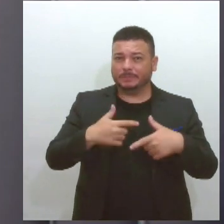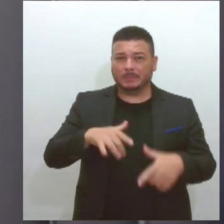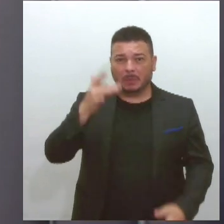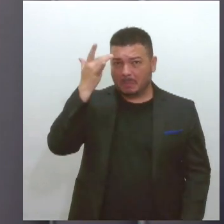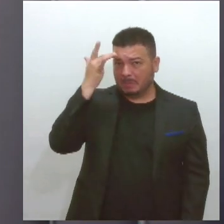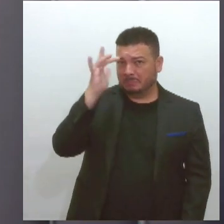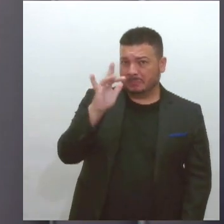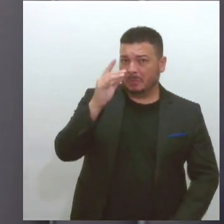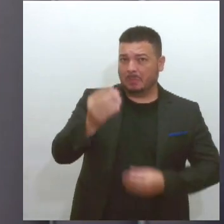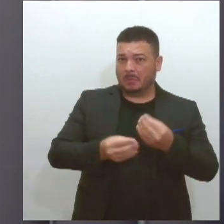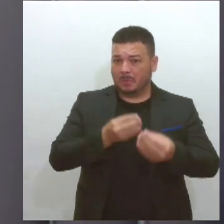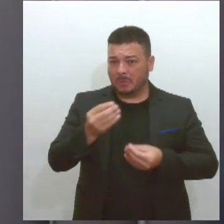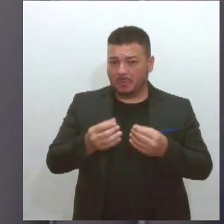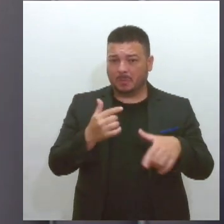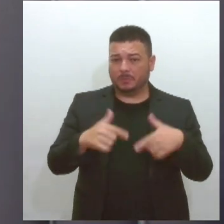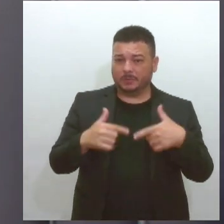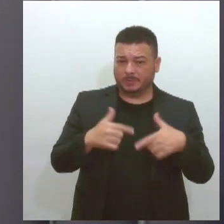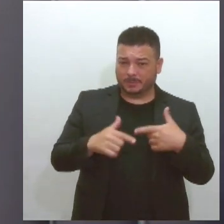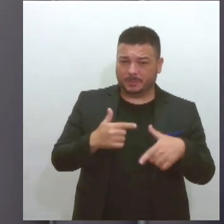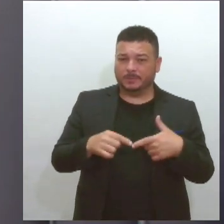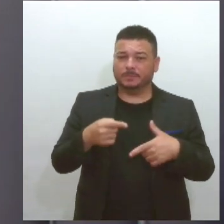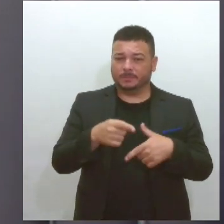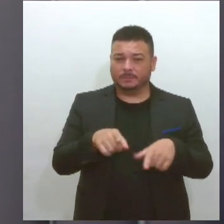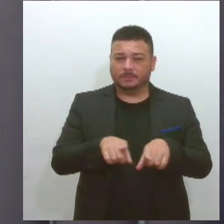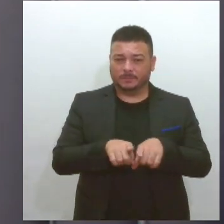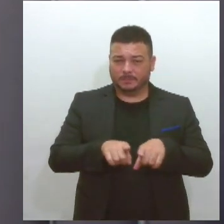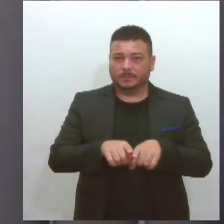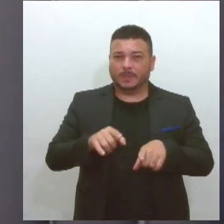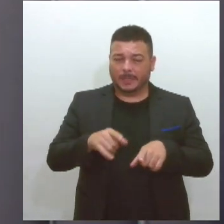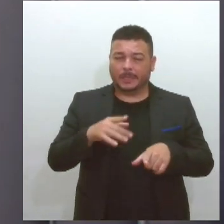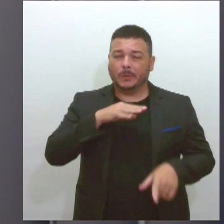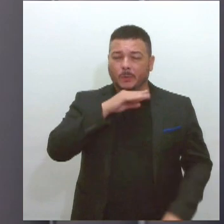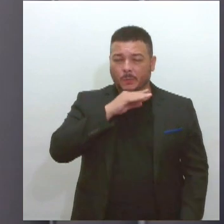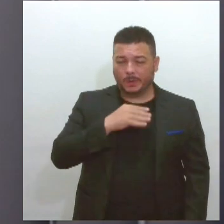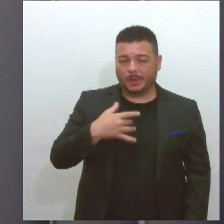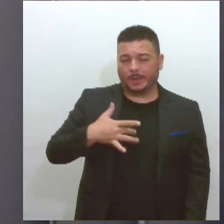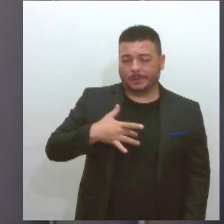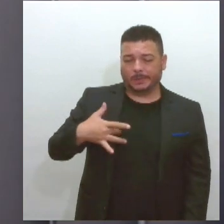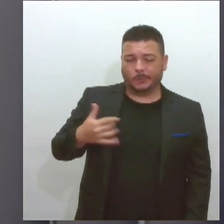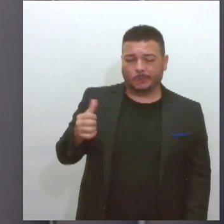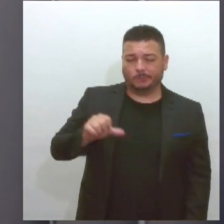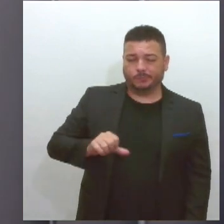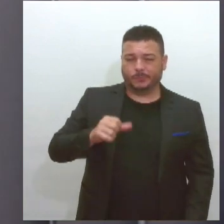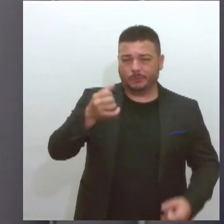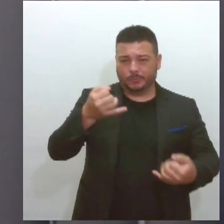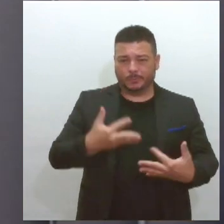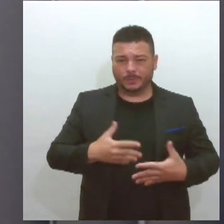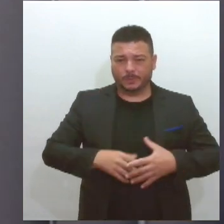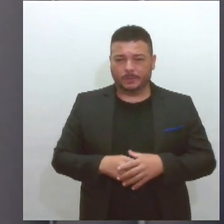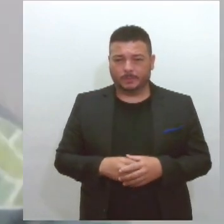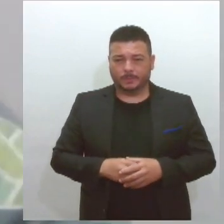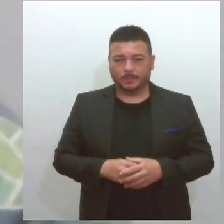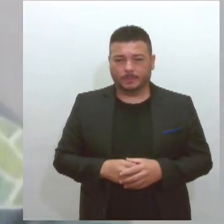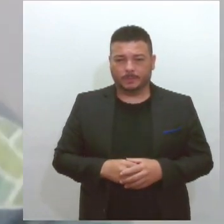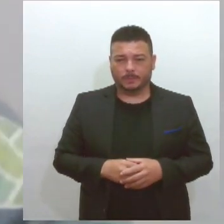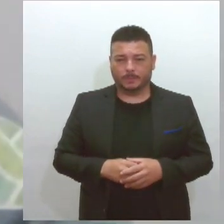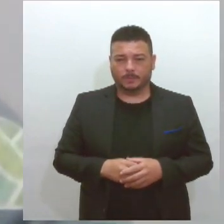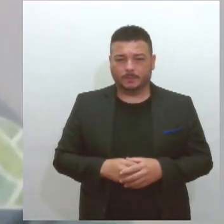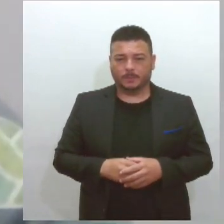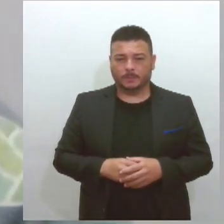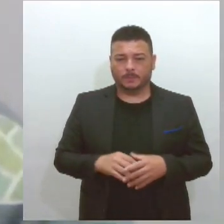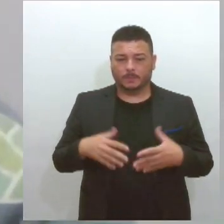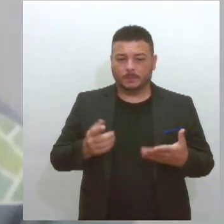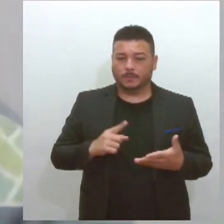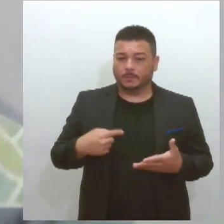trabalhar e isso pode ser bastante prejudicial à saúde também. Conta para a gente. Então, nosso trabalho lá na